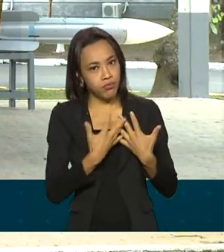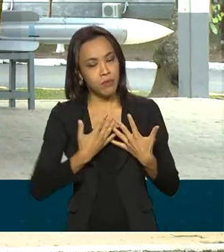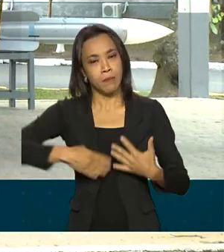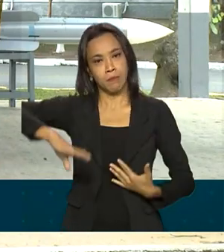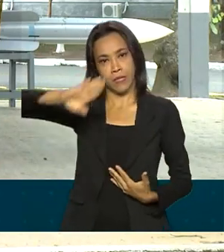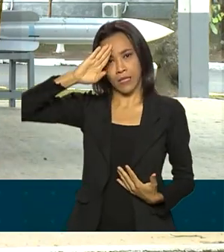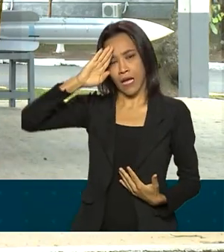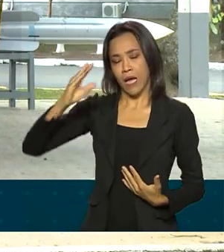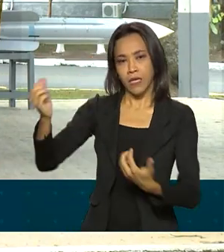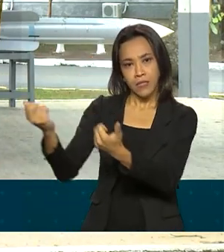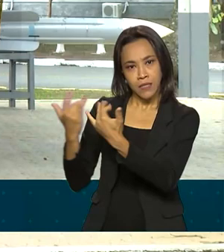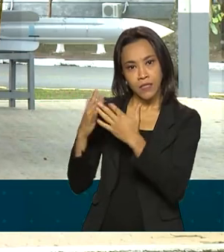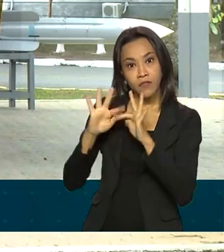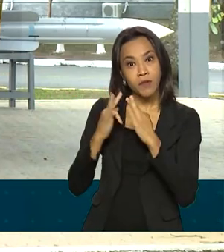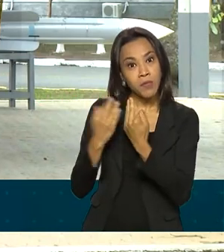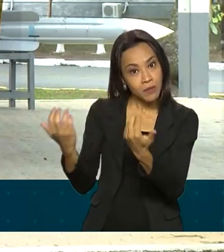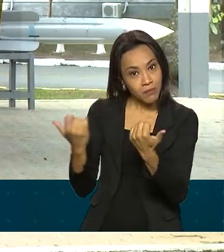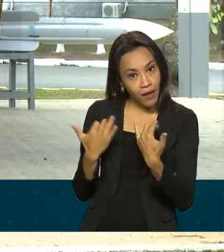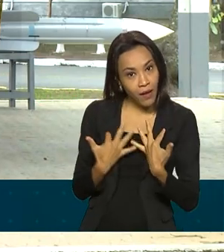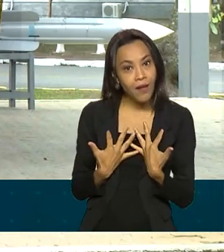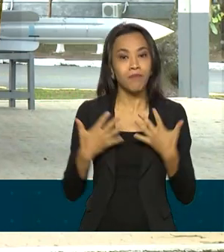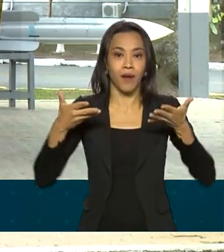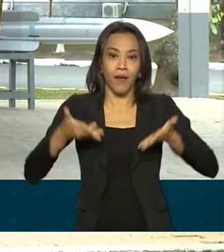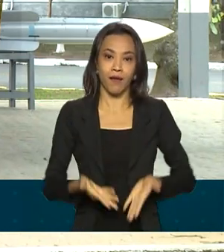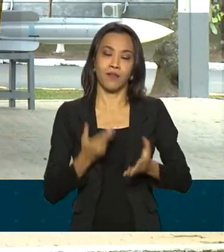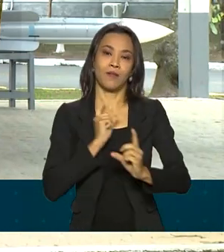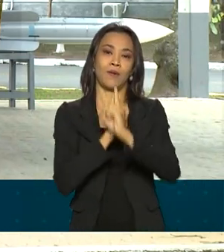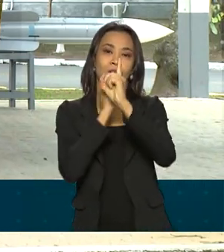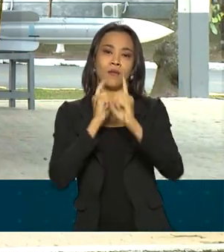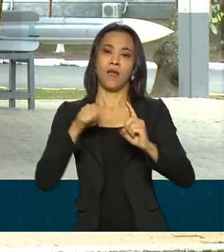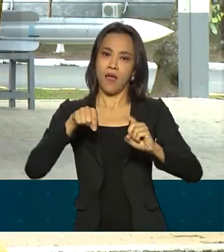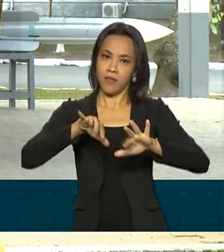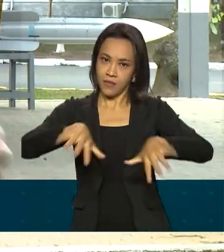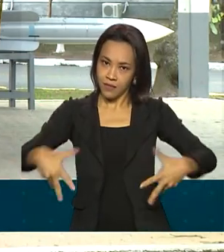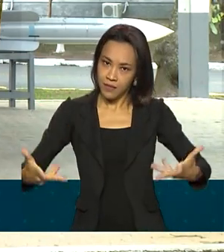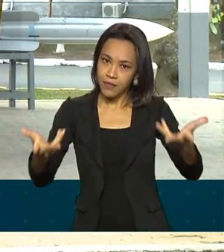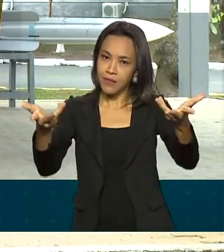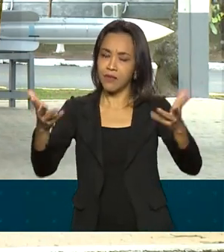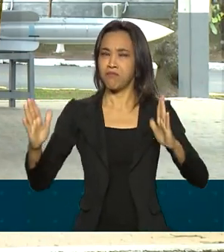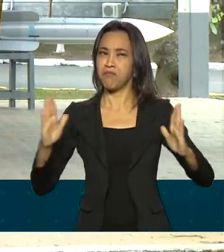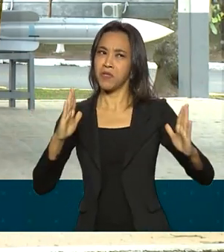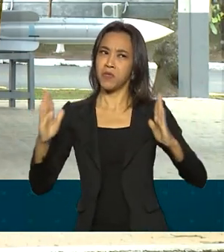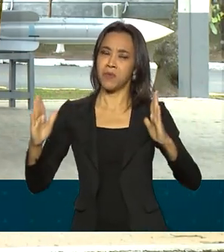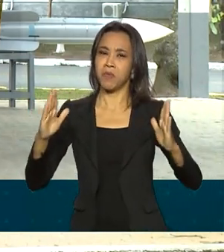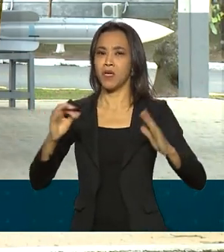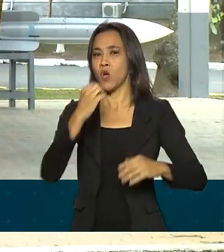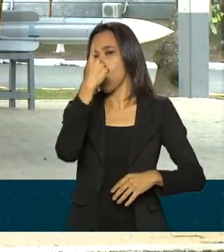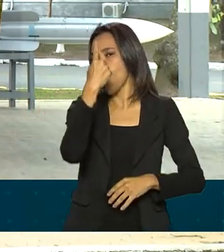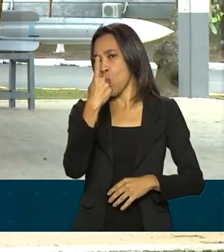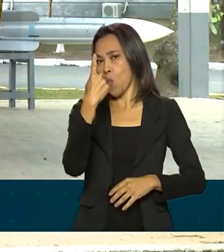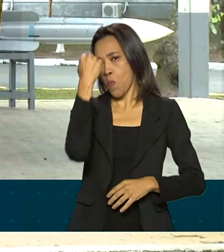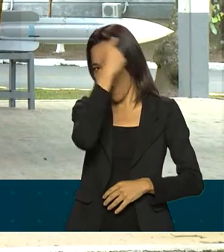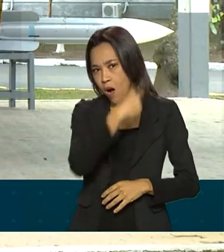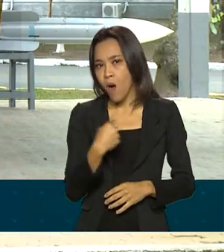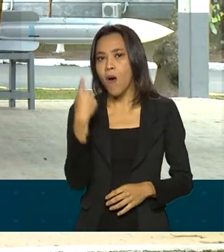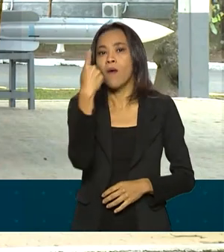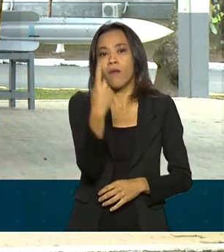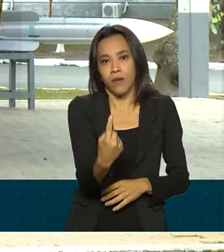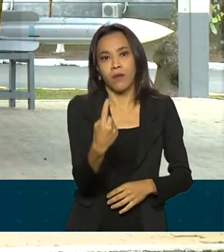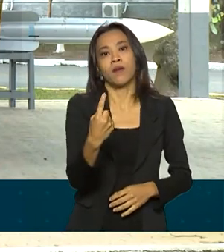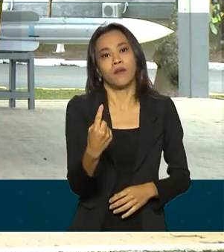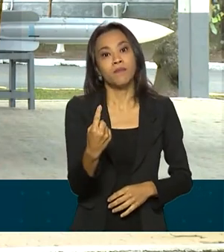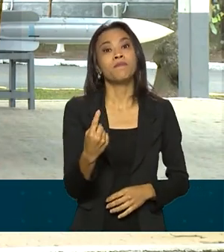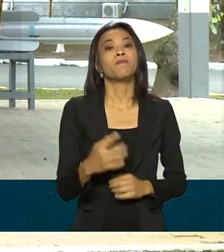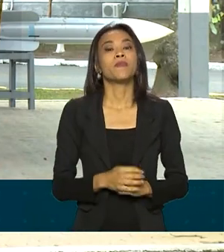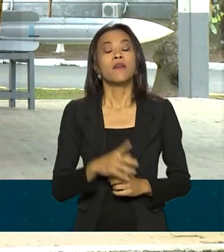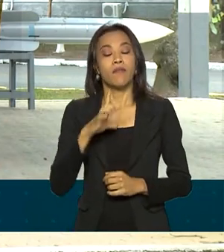militares e seus familiares. Toda essa cerimônia deve durar em torno de uma hora e ainda vai contar